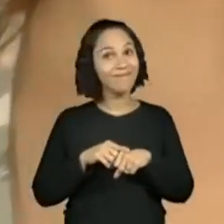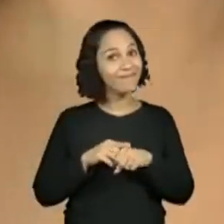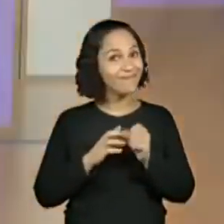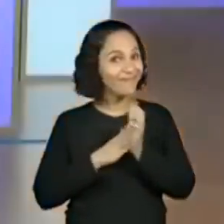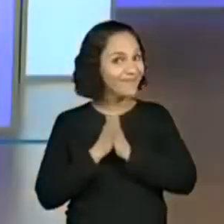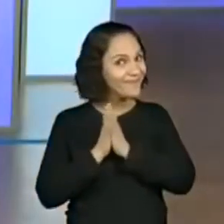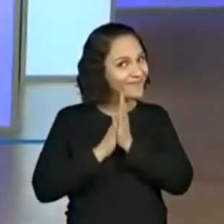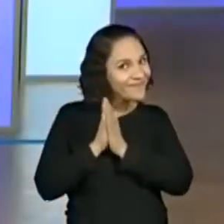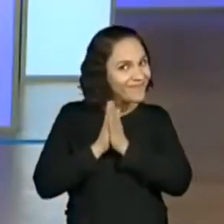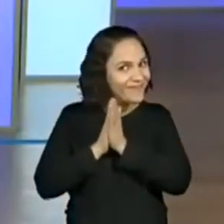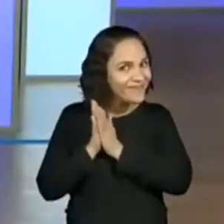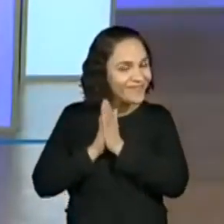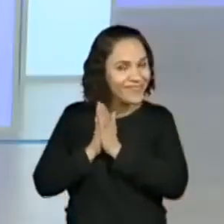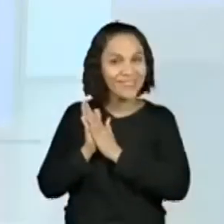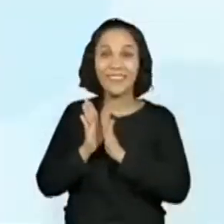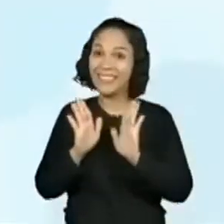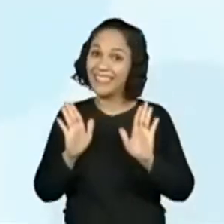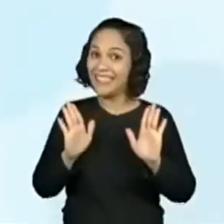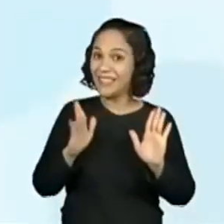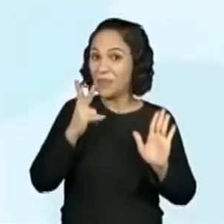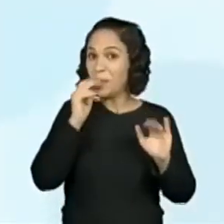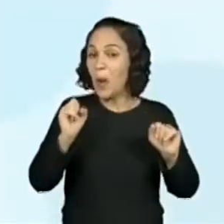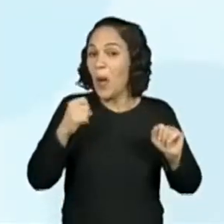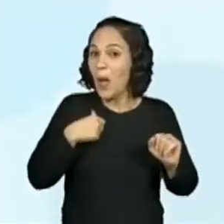Morango, pessoal. E aí?